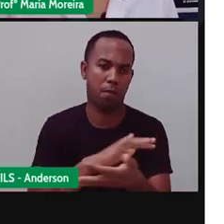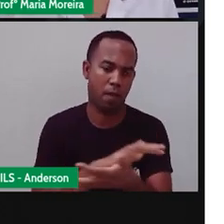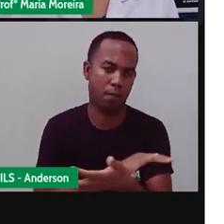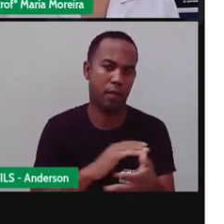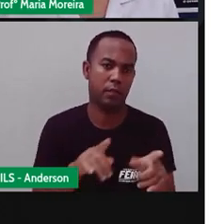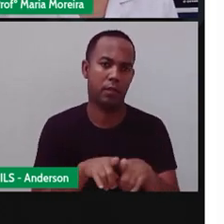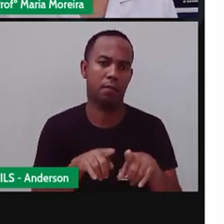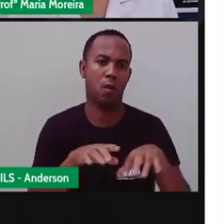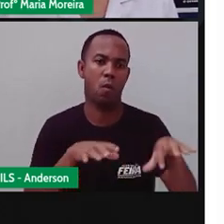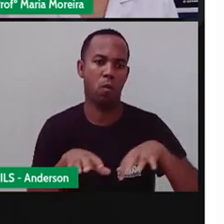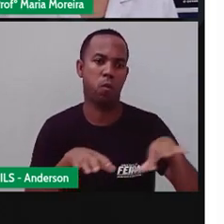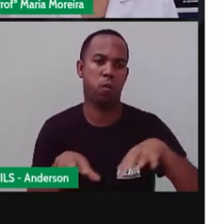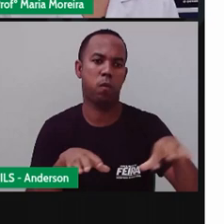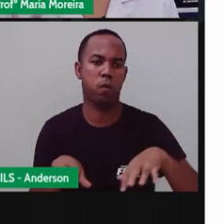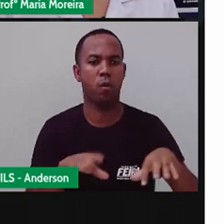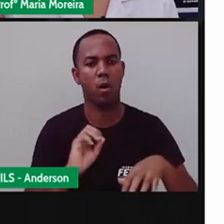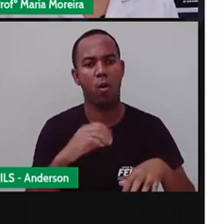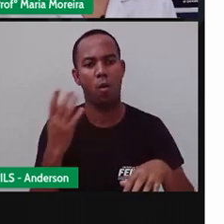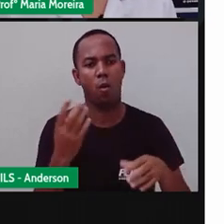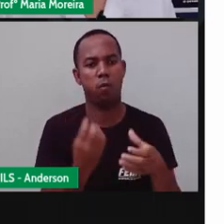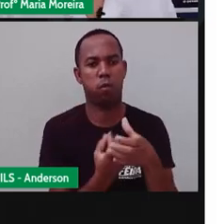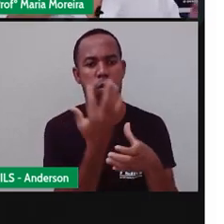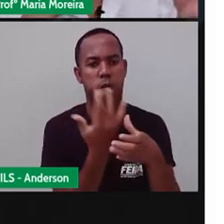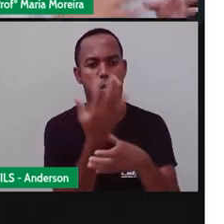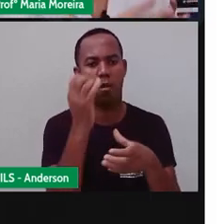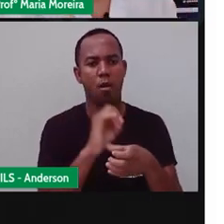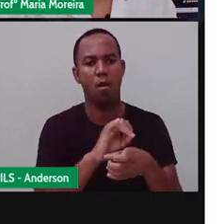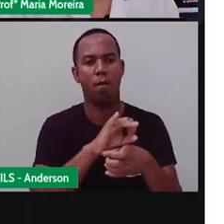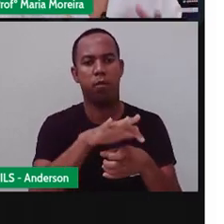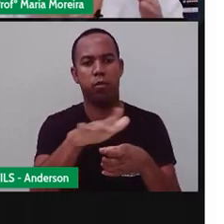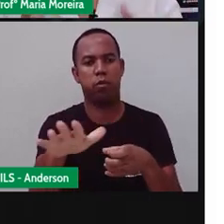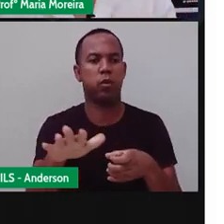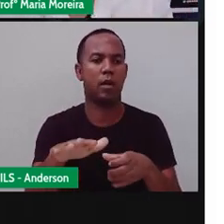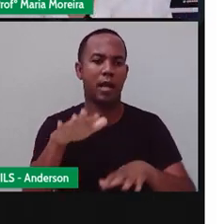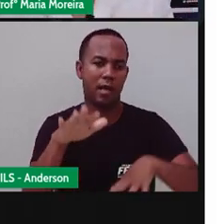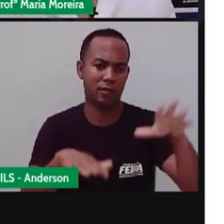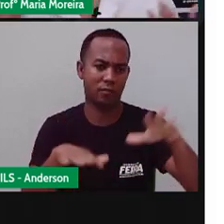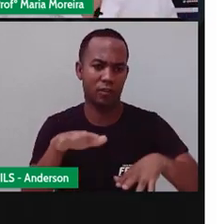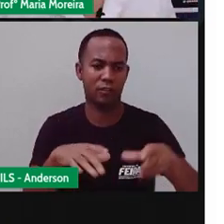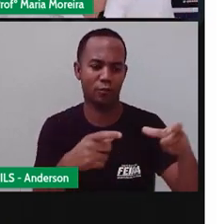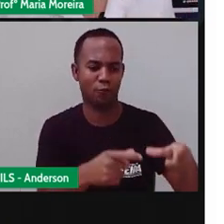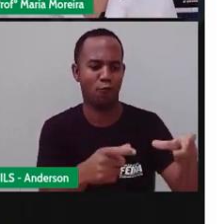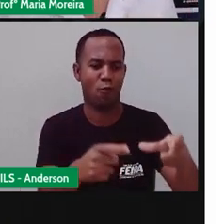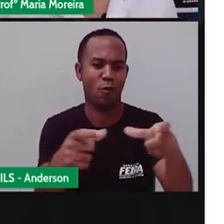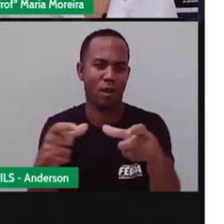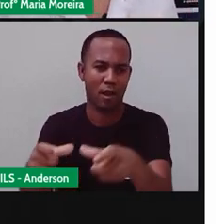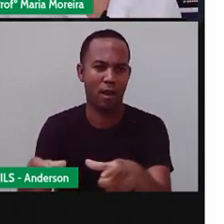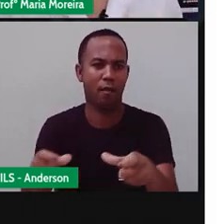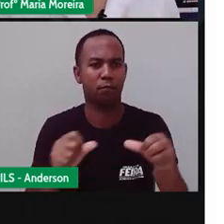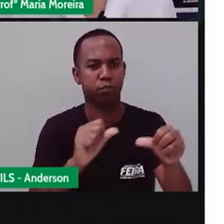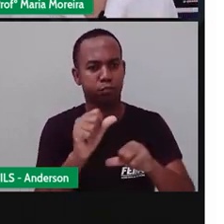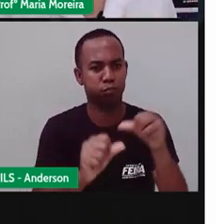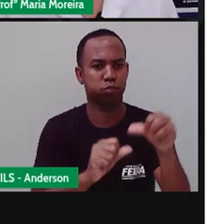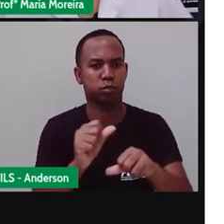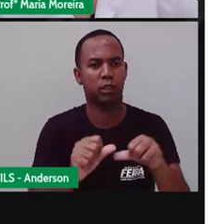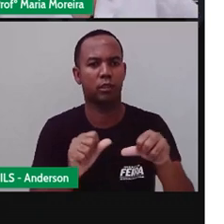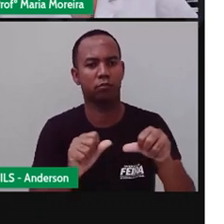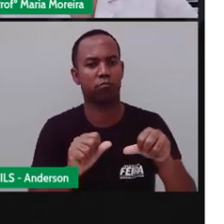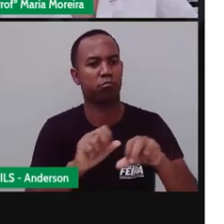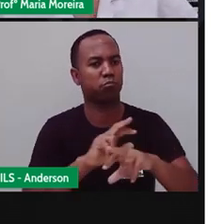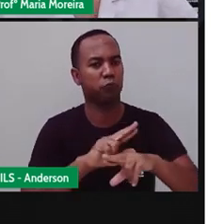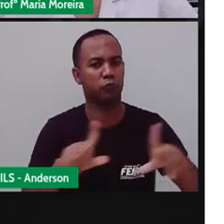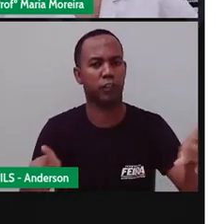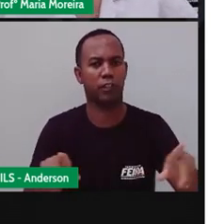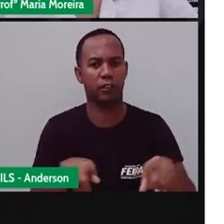A questão de um terremoto, de um vulcão. Então, tudo isso, seja ela pela natureza ou pelo homem, modifica o quê? A paisagem.